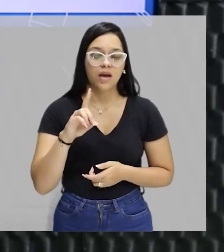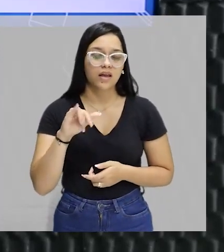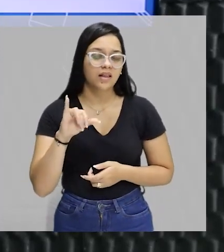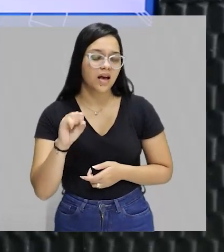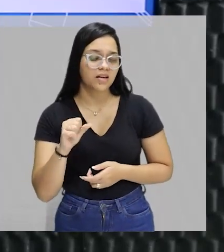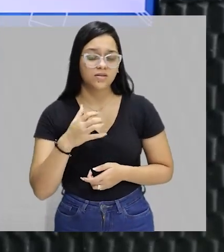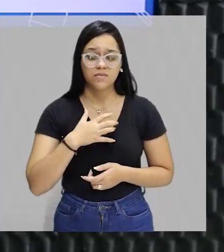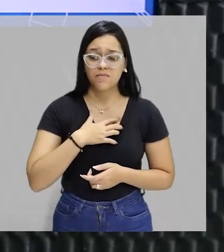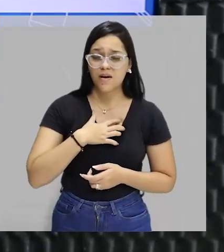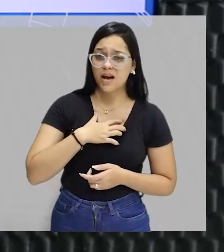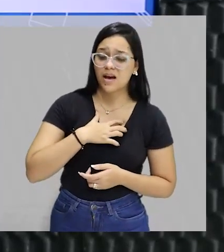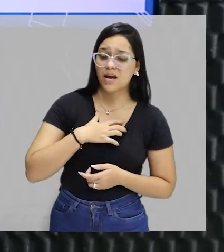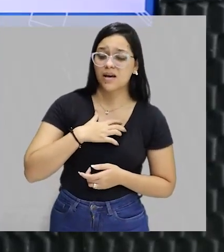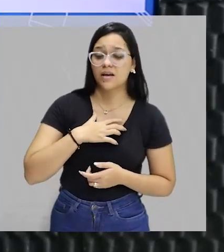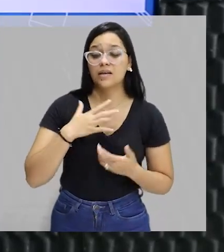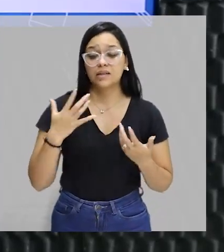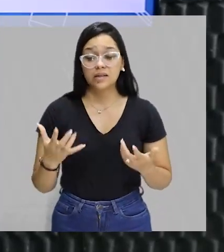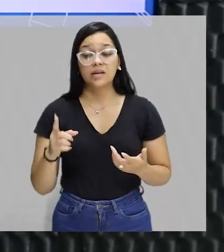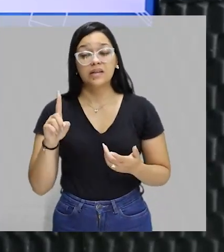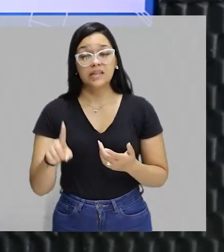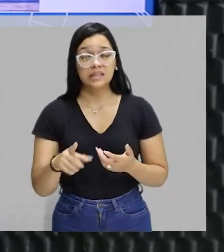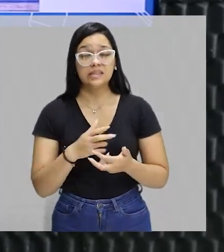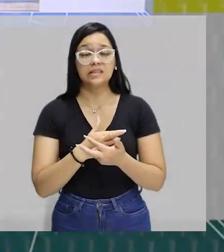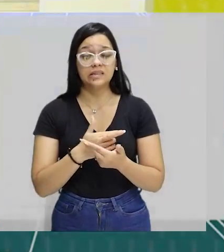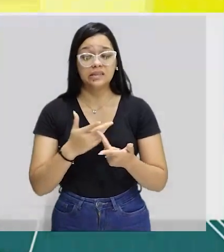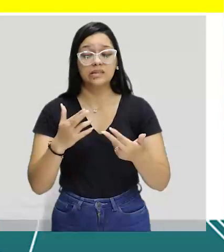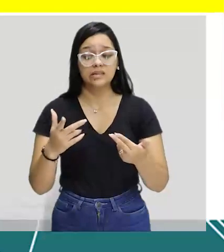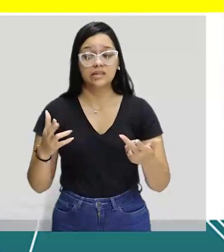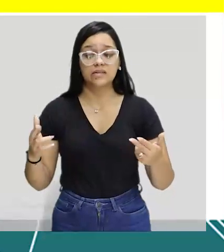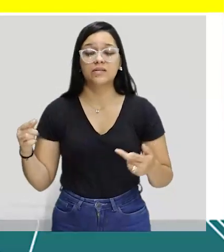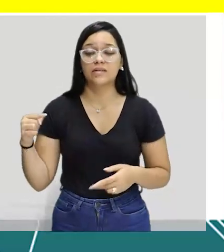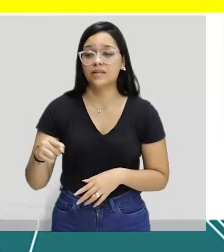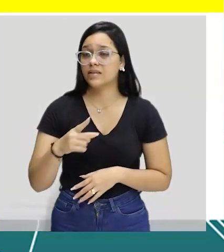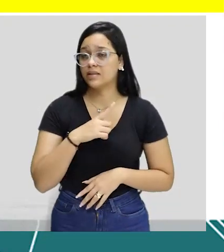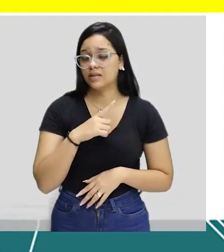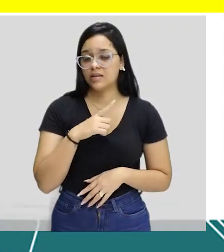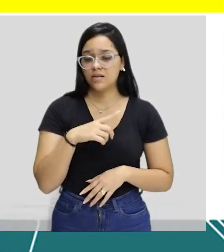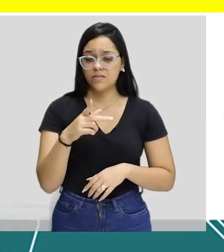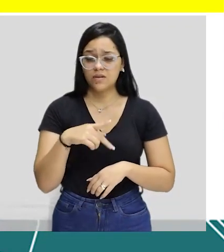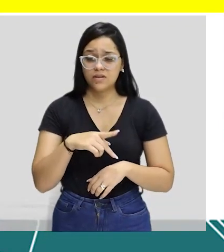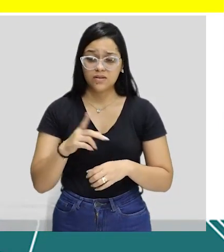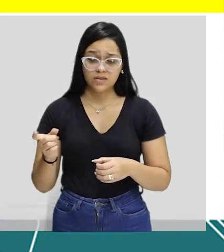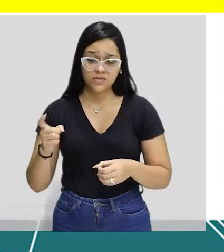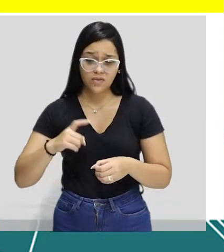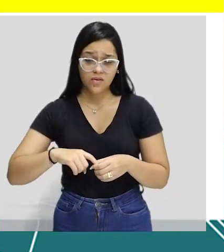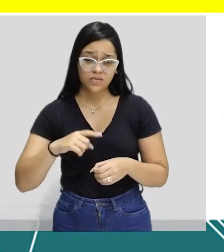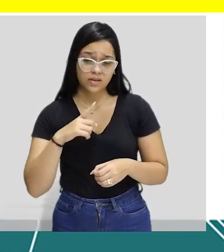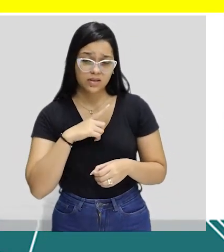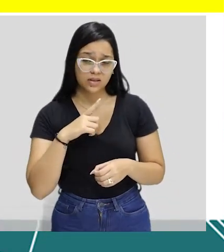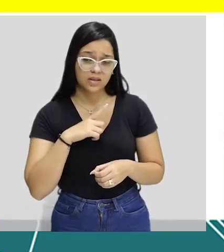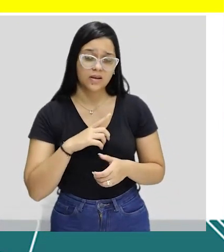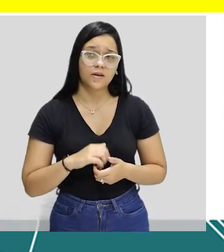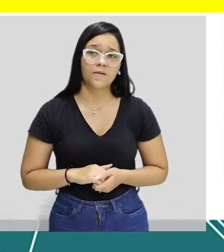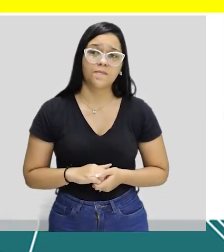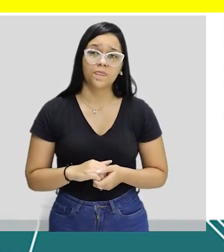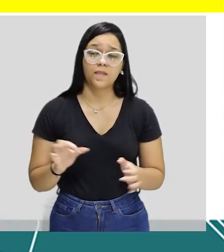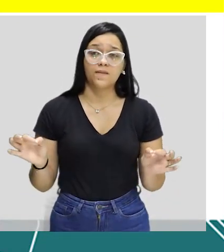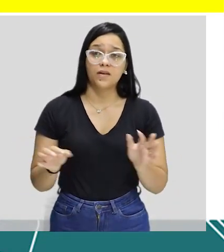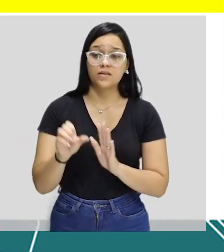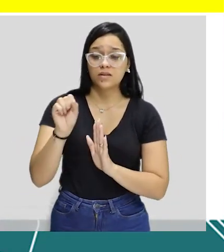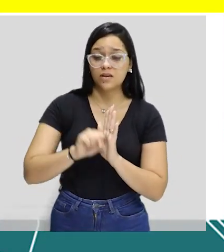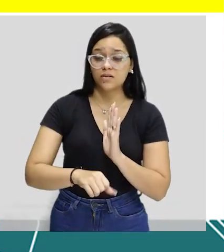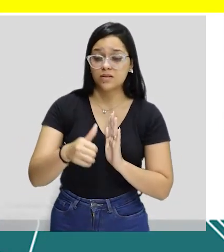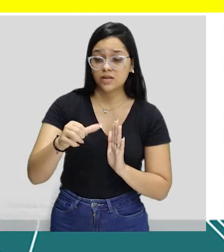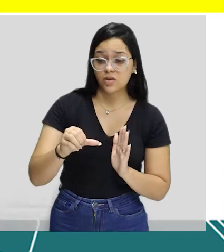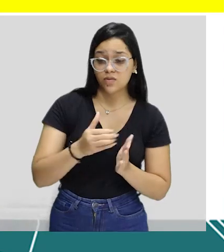no Paraná, ou seja, é muita gente que produz no país. Aí a gente volta, por exemplo, às nossas raízes. No final do século XIX,